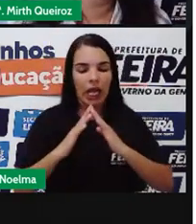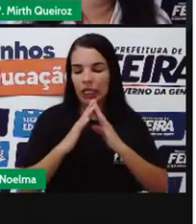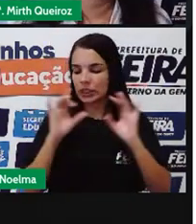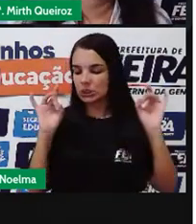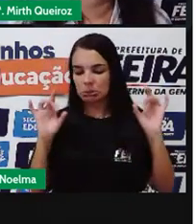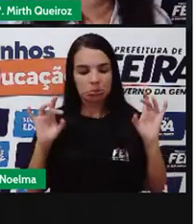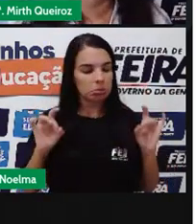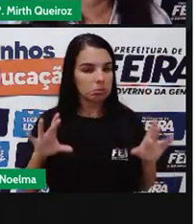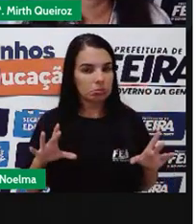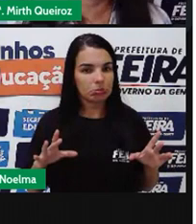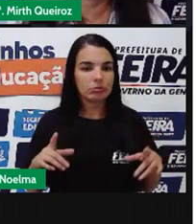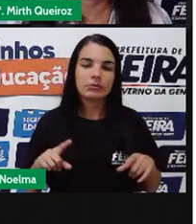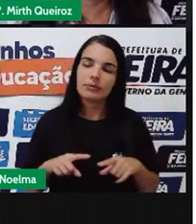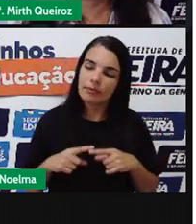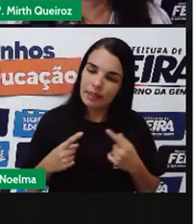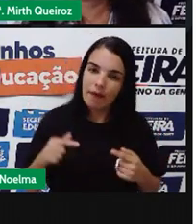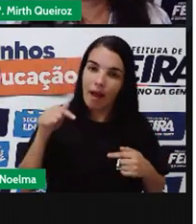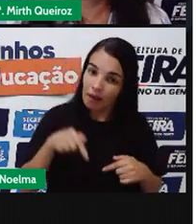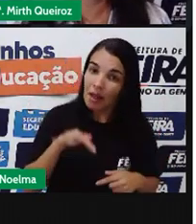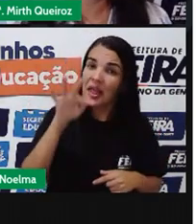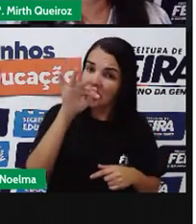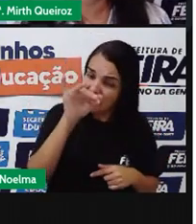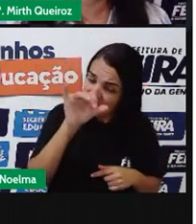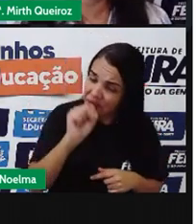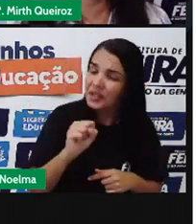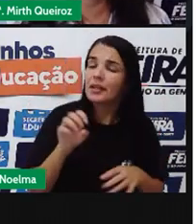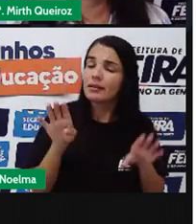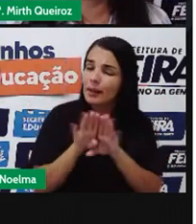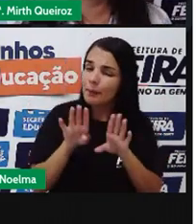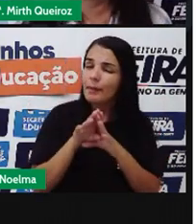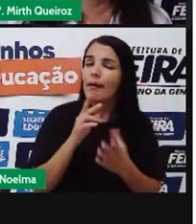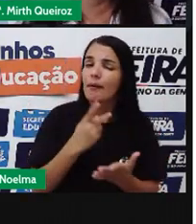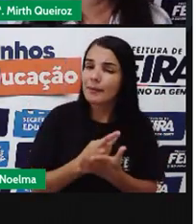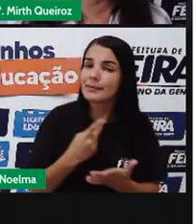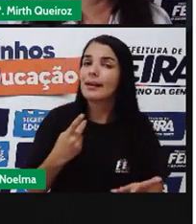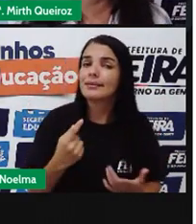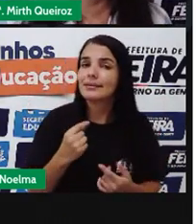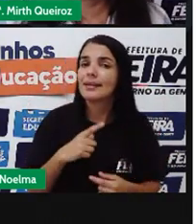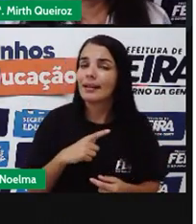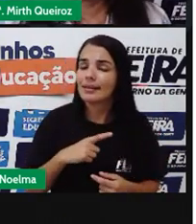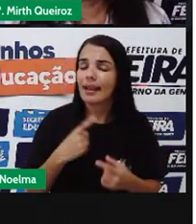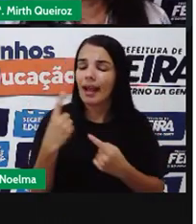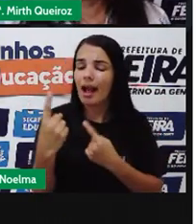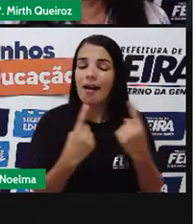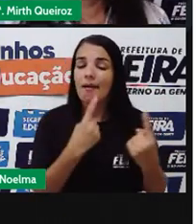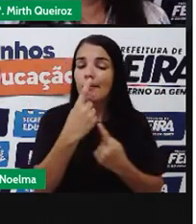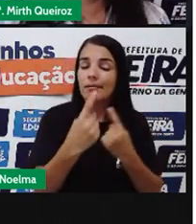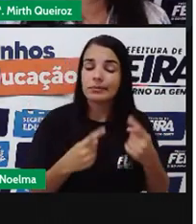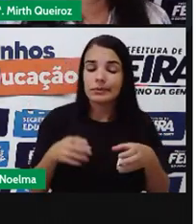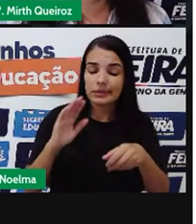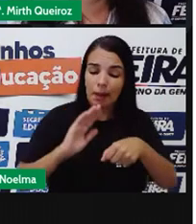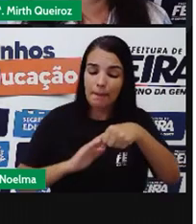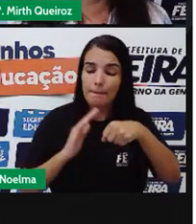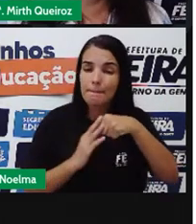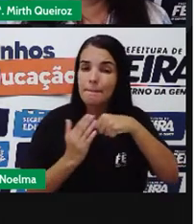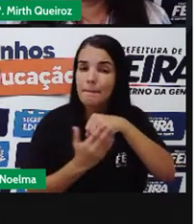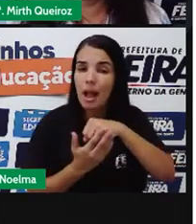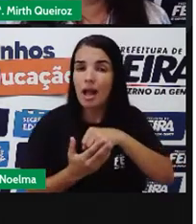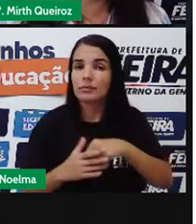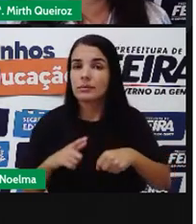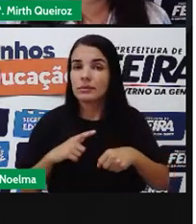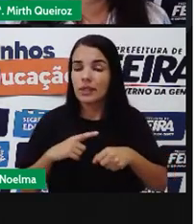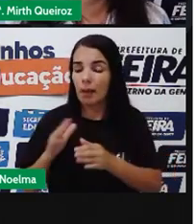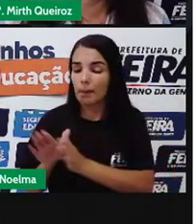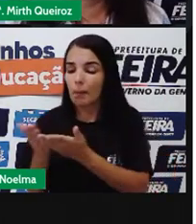acontece Aqui também Em feira Onde a gente tem Alguns Bairros Que são mais